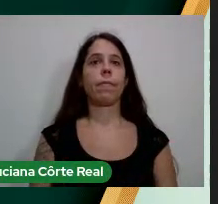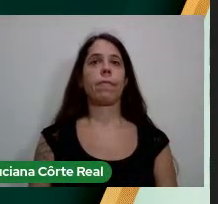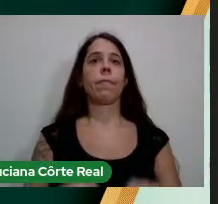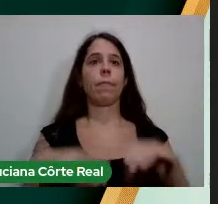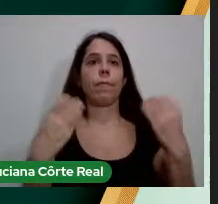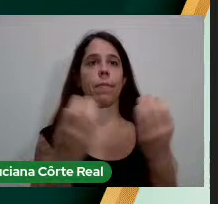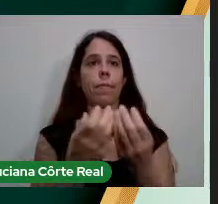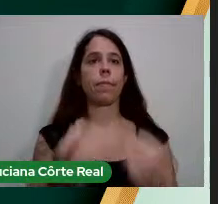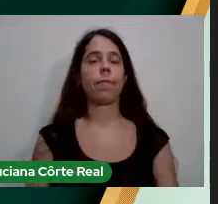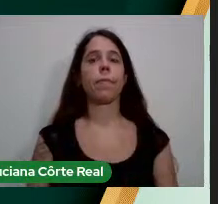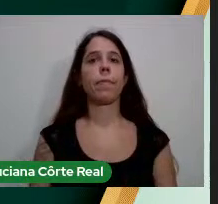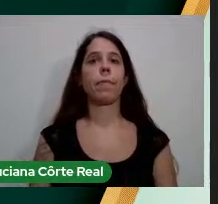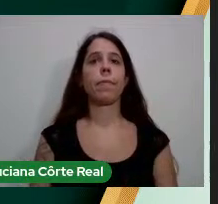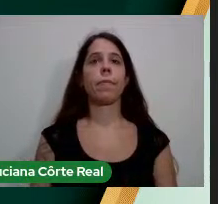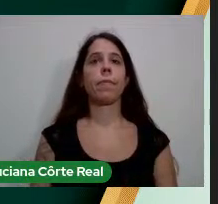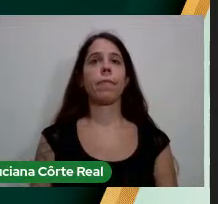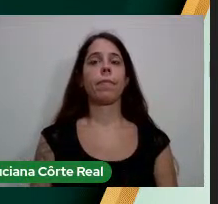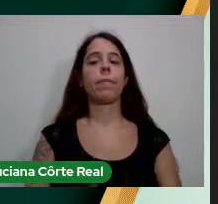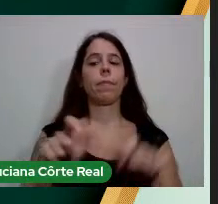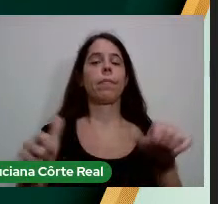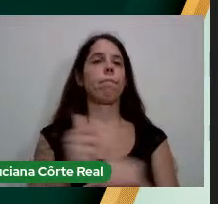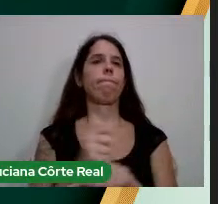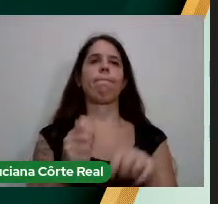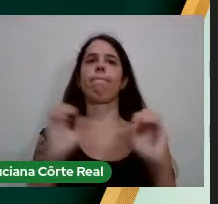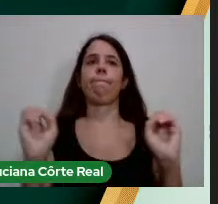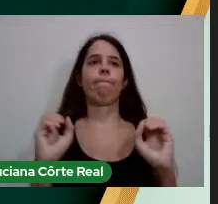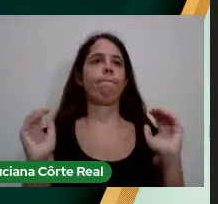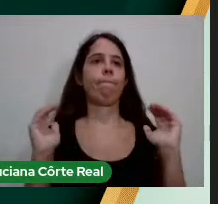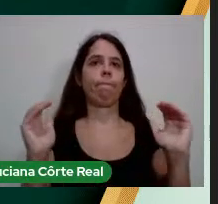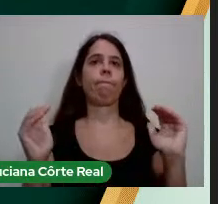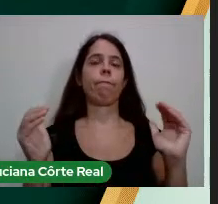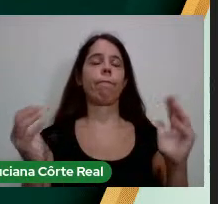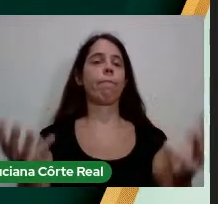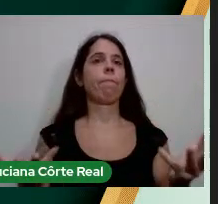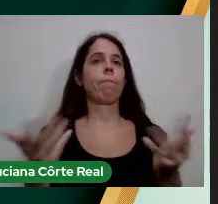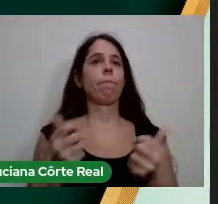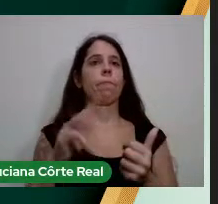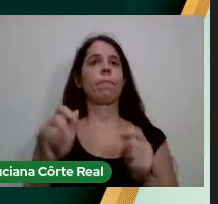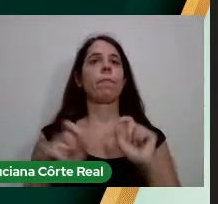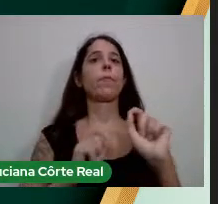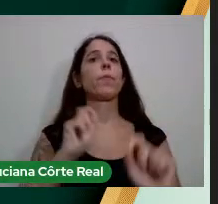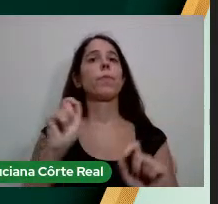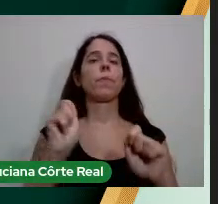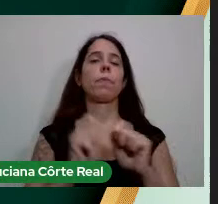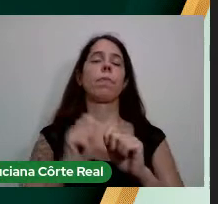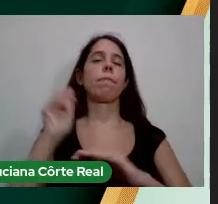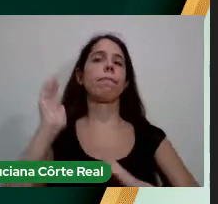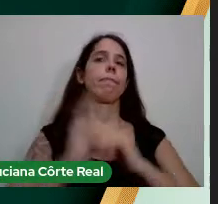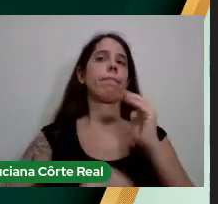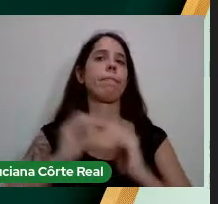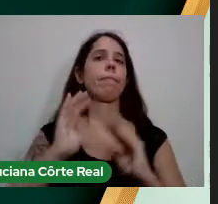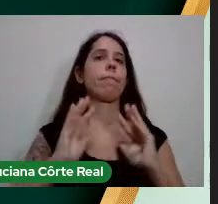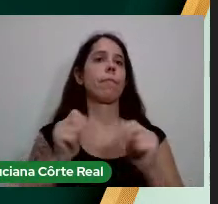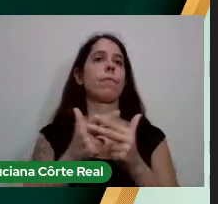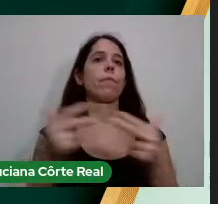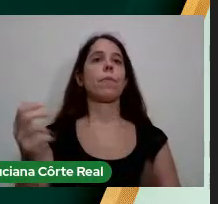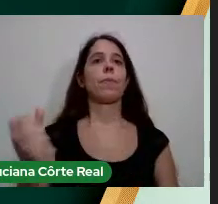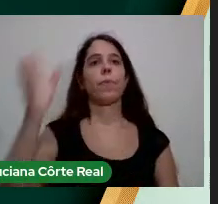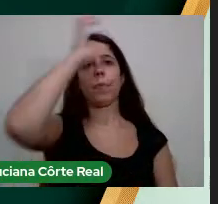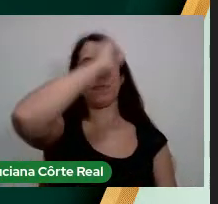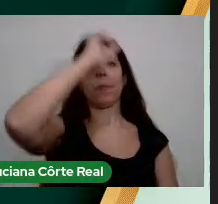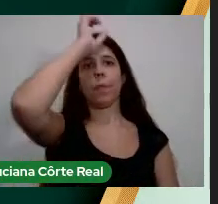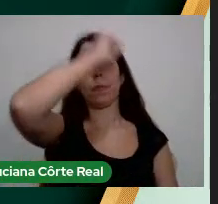Comunidade Grandes Profissionais Que vão Colocar em Prática Todos os Ensinamentos E